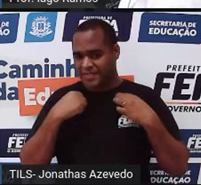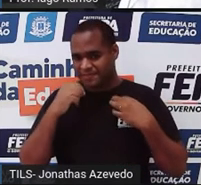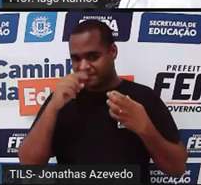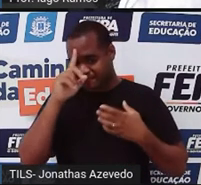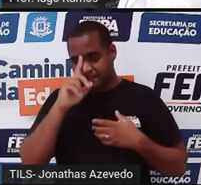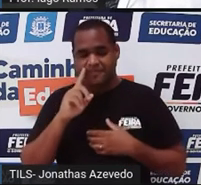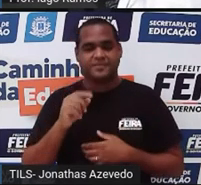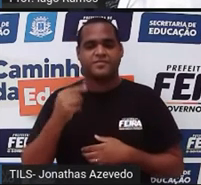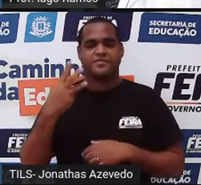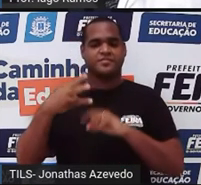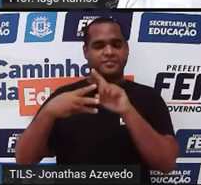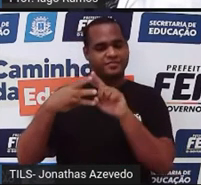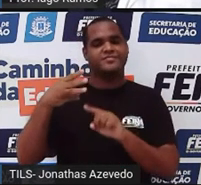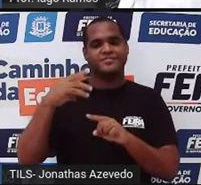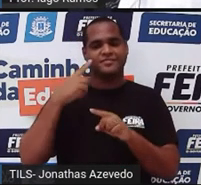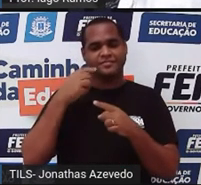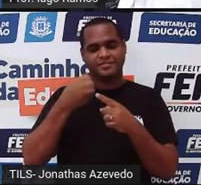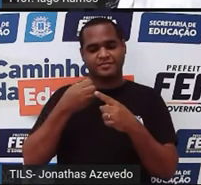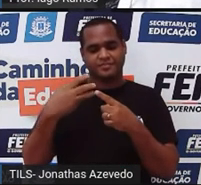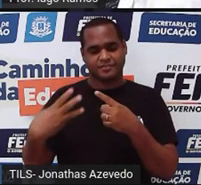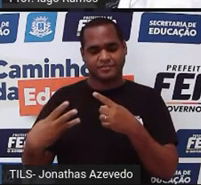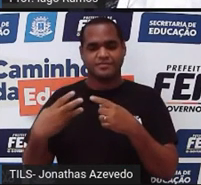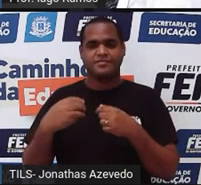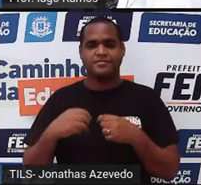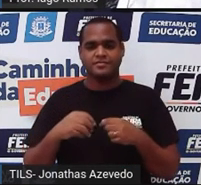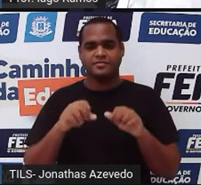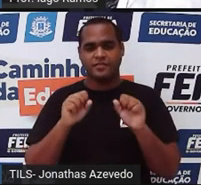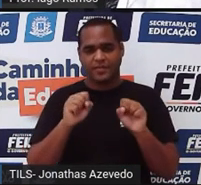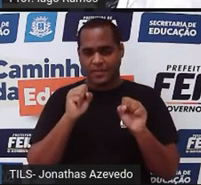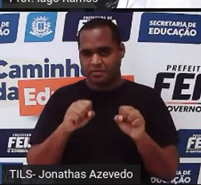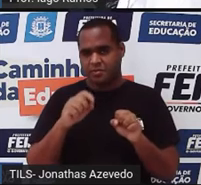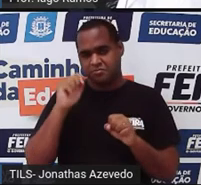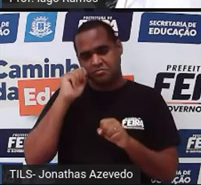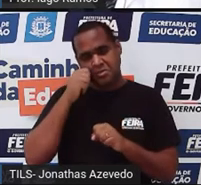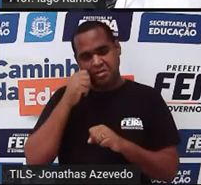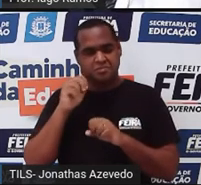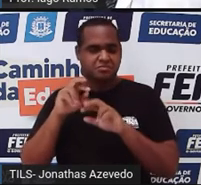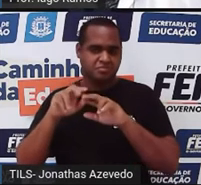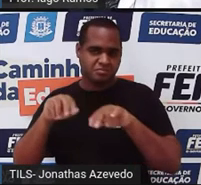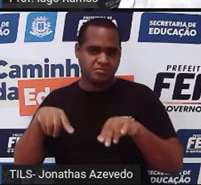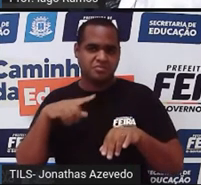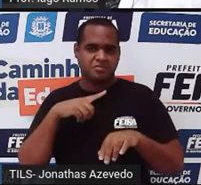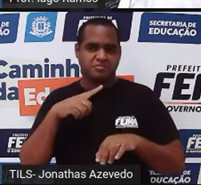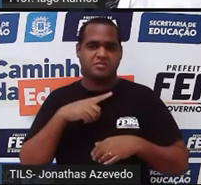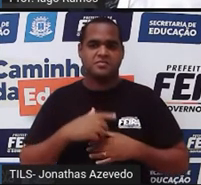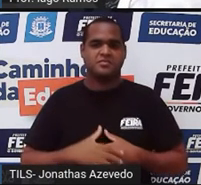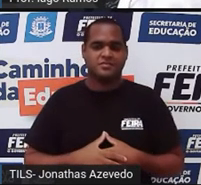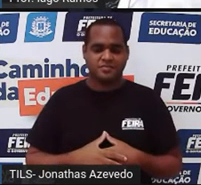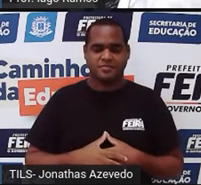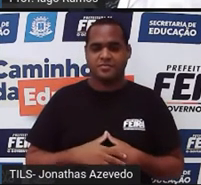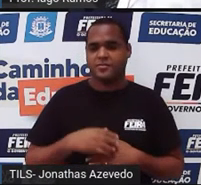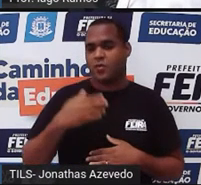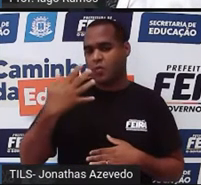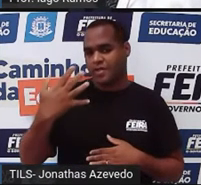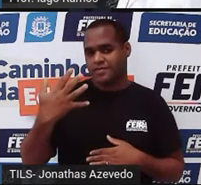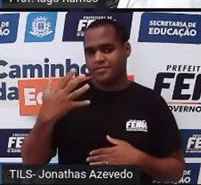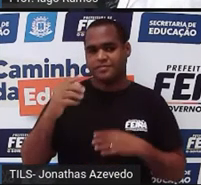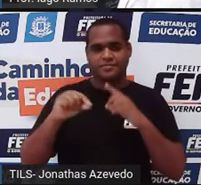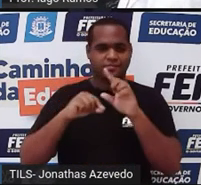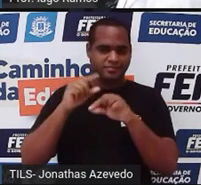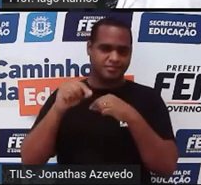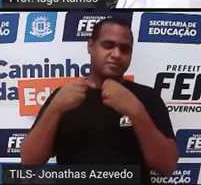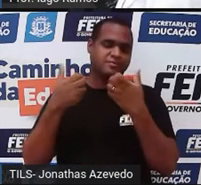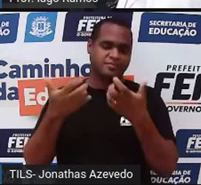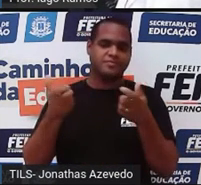três opções, da mesma forma eu posso usar a calça preta com a camisa amarela, eu já tenho quatro opções. E